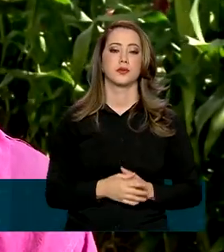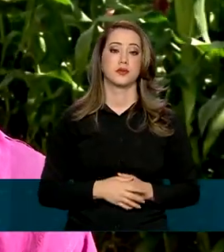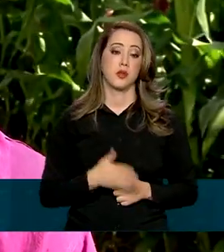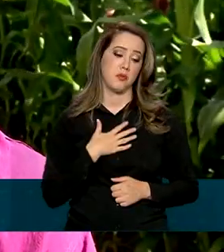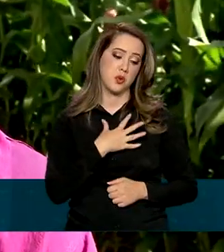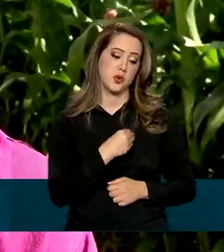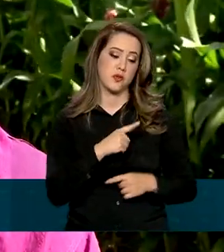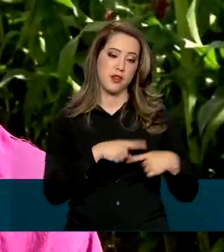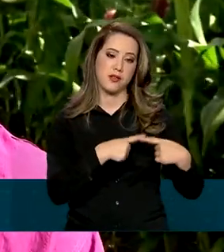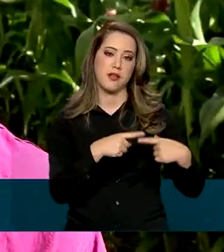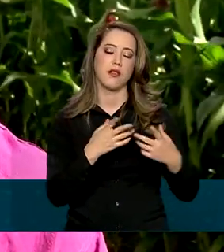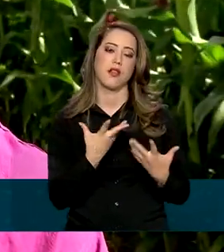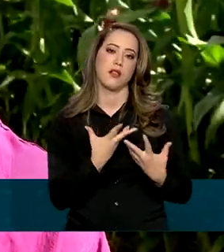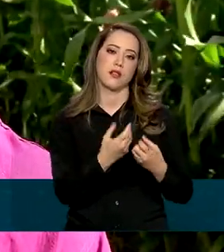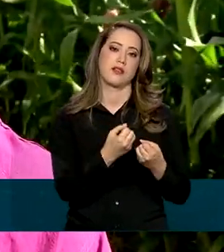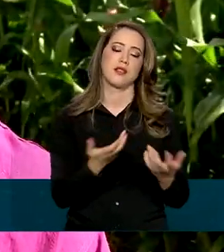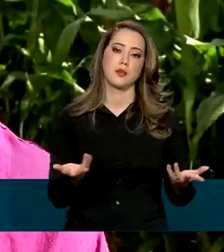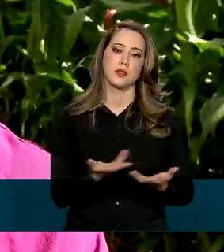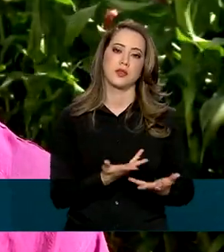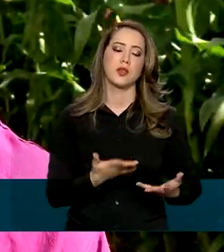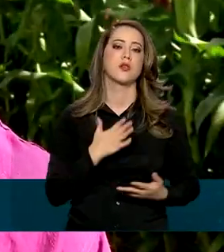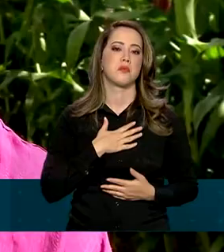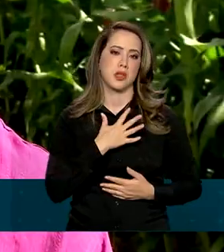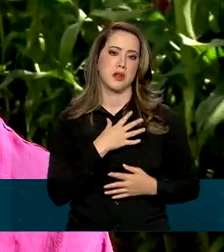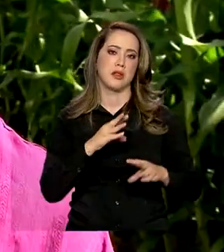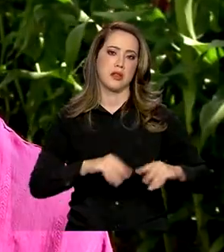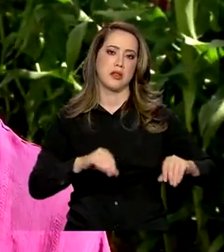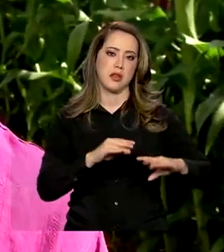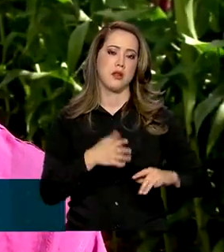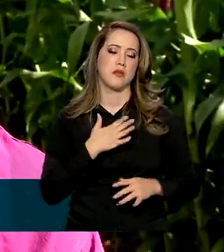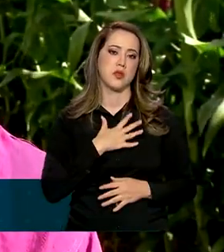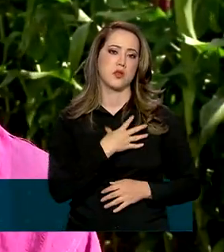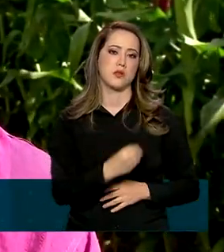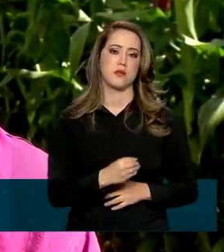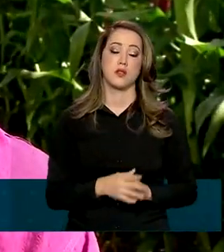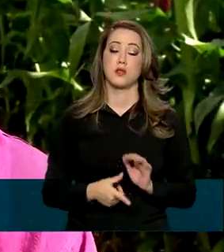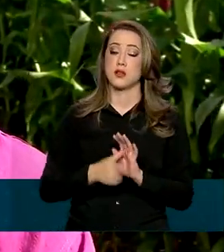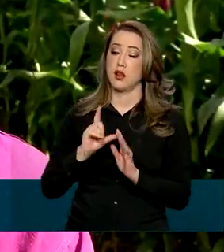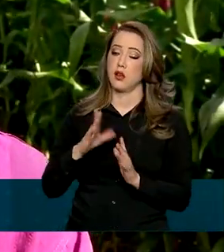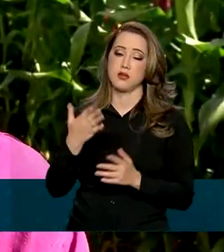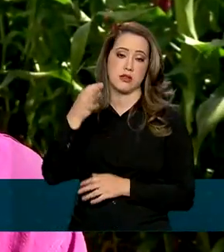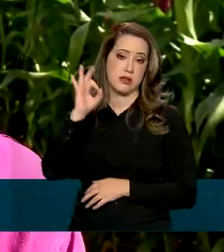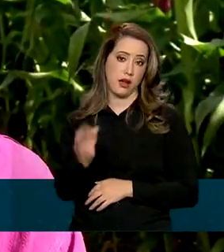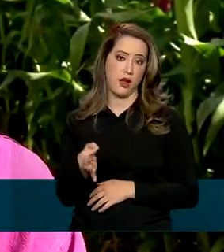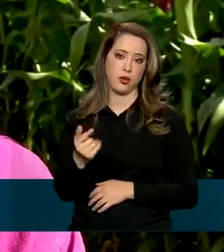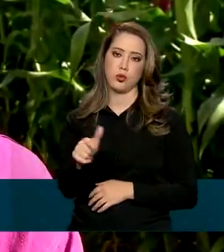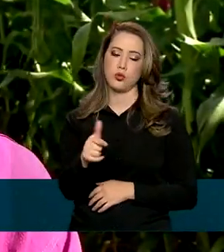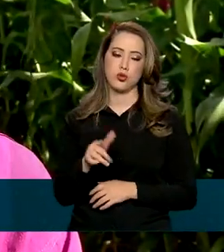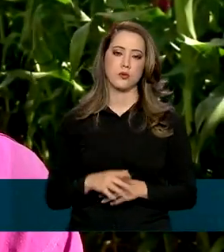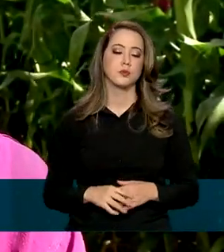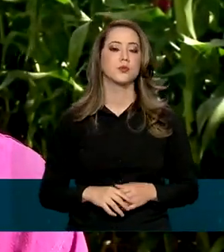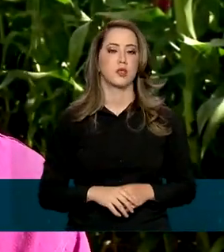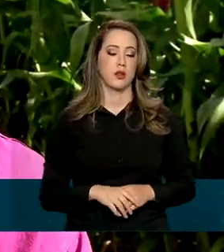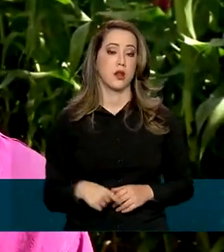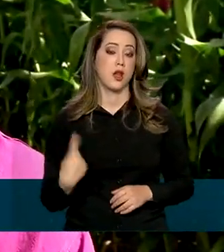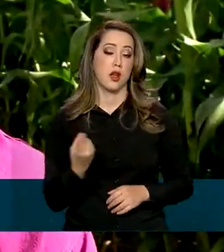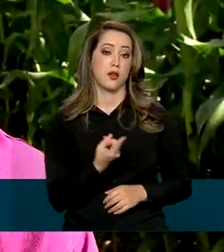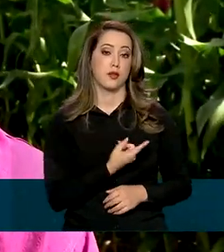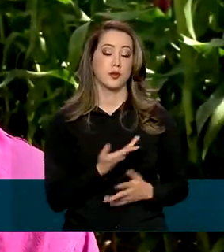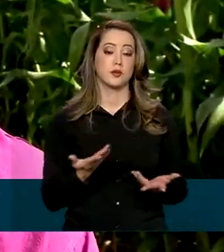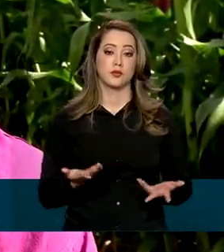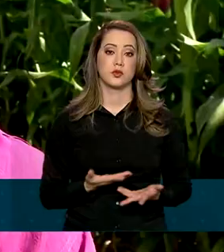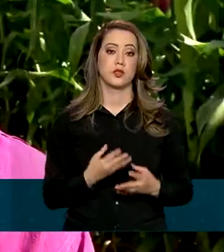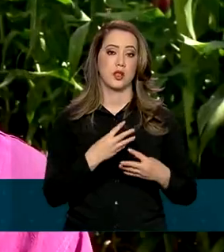né? Agora eu posso falar que a terra vai ficar para os meus filhos, né? Que antes a gente não podia, não tinha essa certeza, né? A gente não tinha